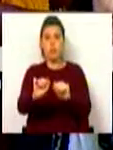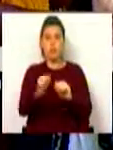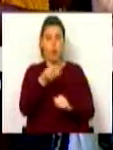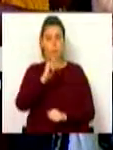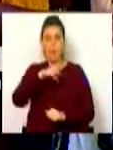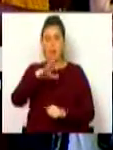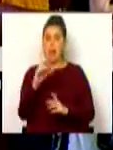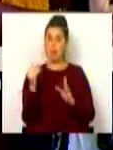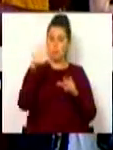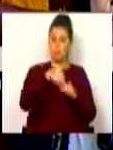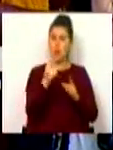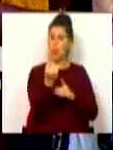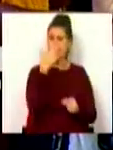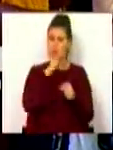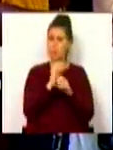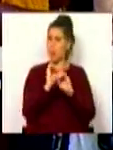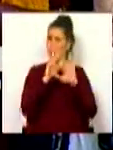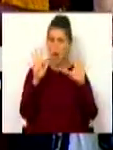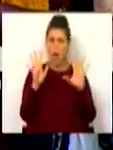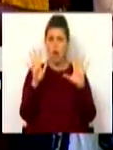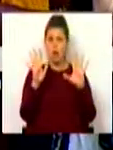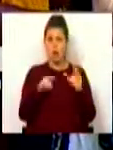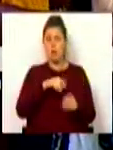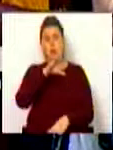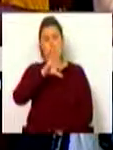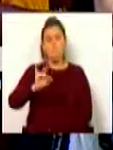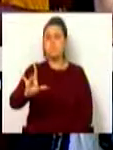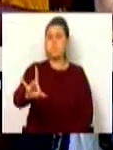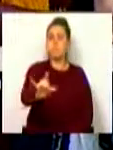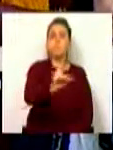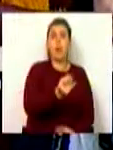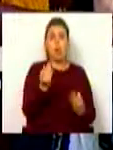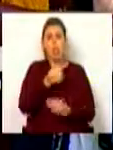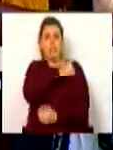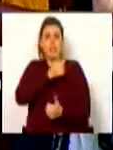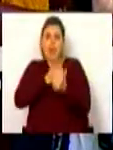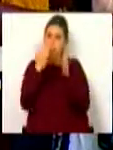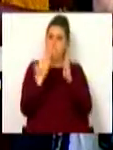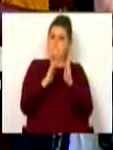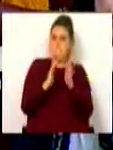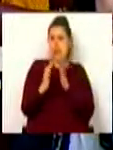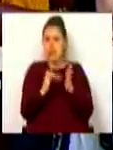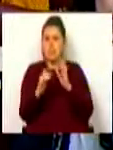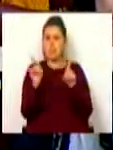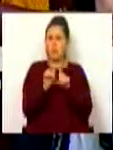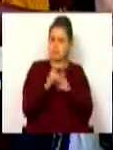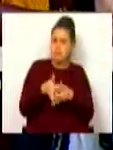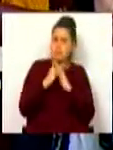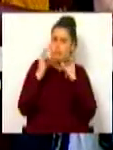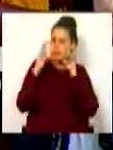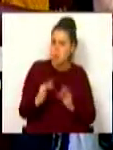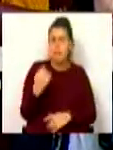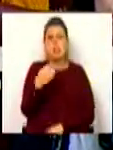Interior é um exemplo evidente. Nos territórios onde as cidades médias são os elementos estruturantes,